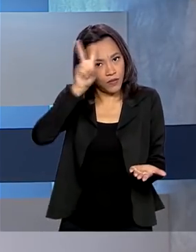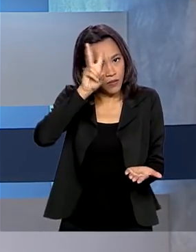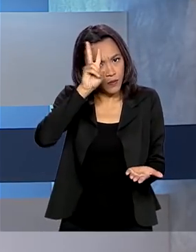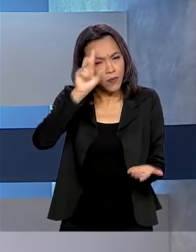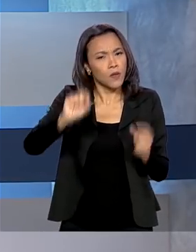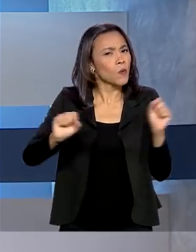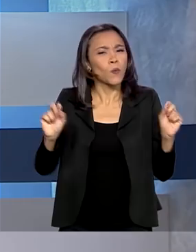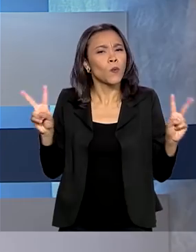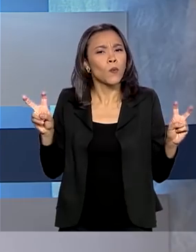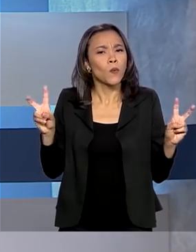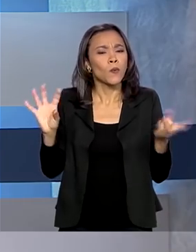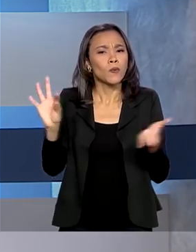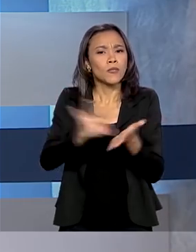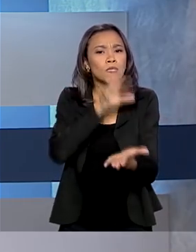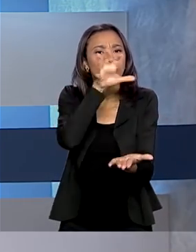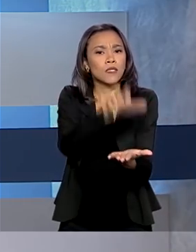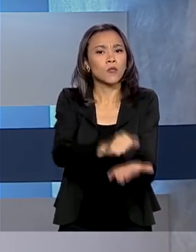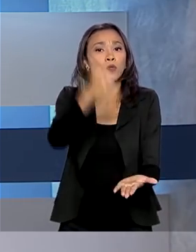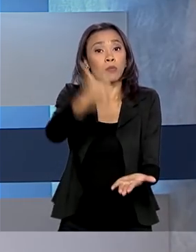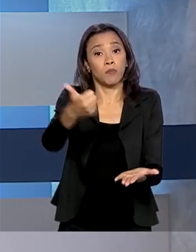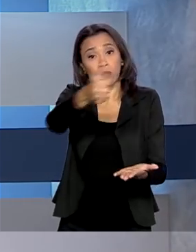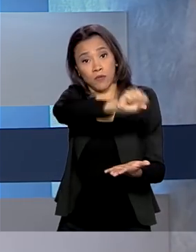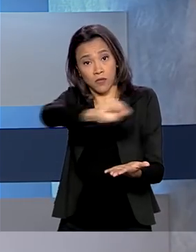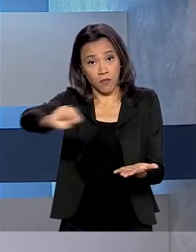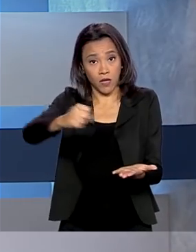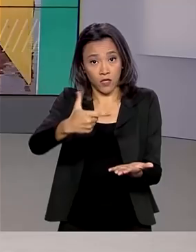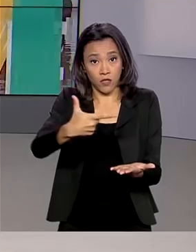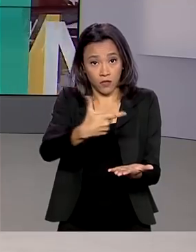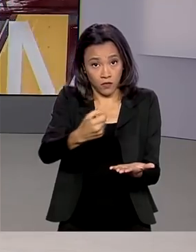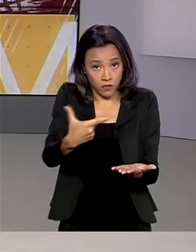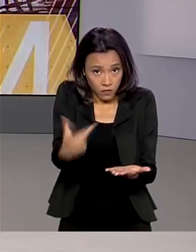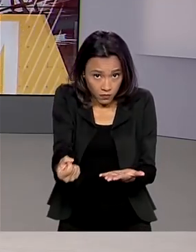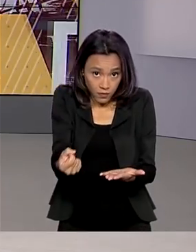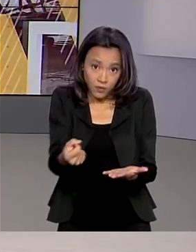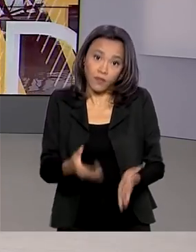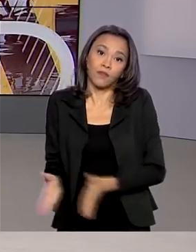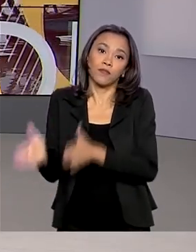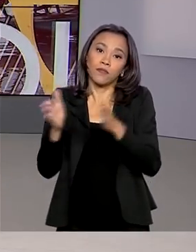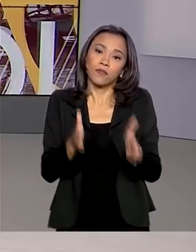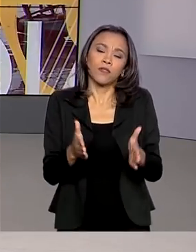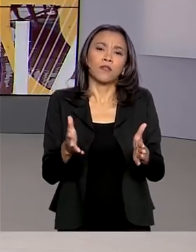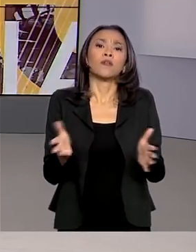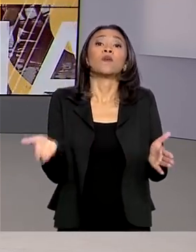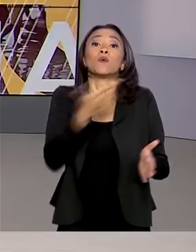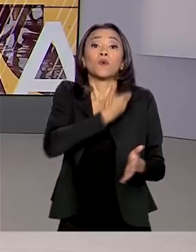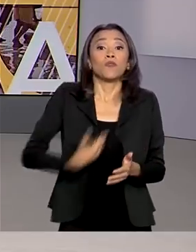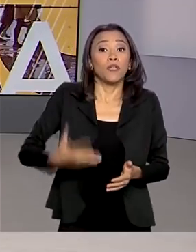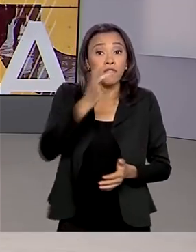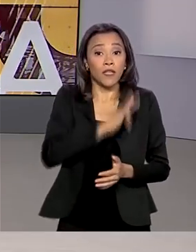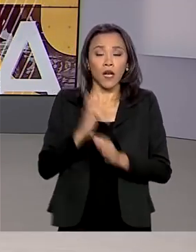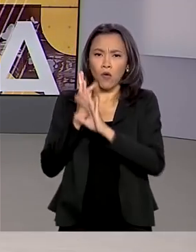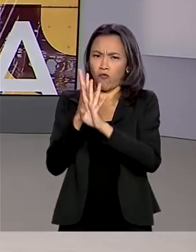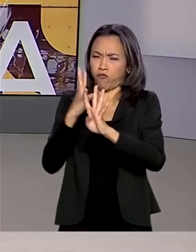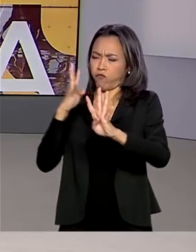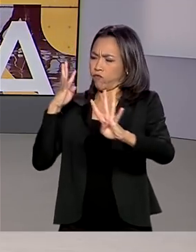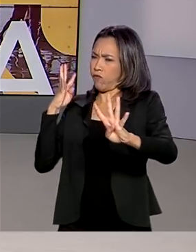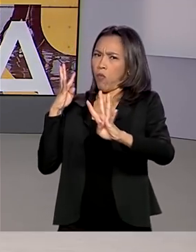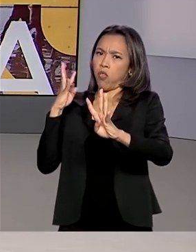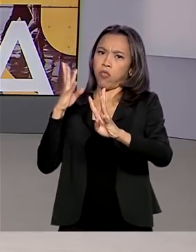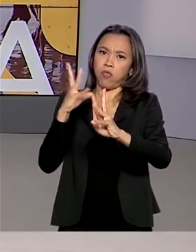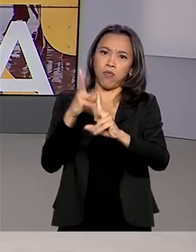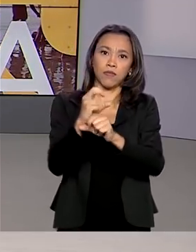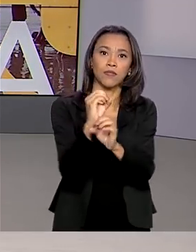O governo federal zerou a fila de espera do programa